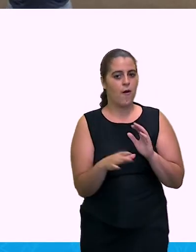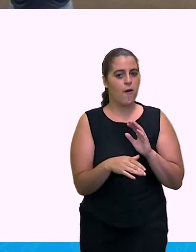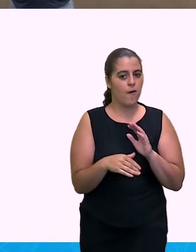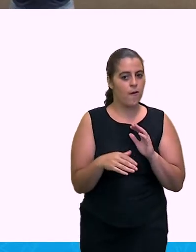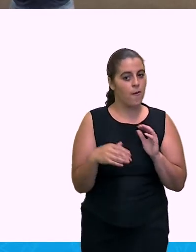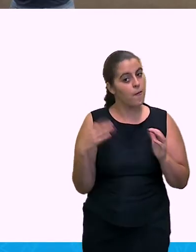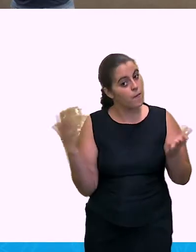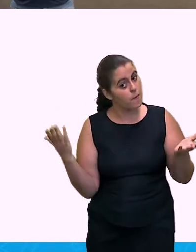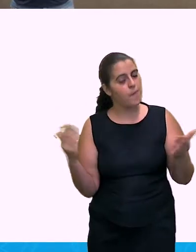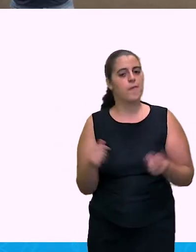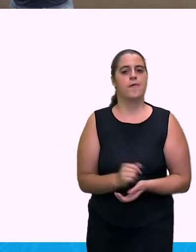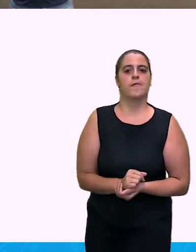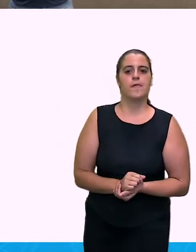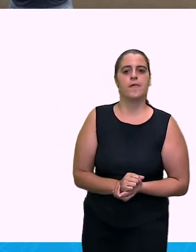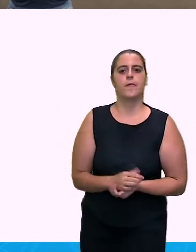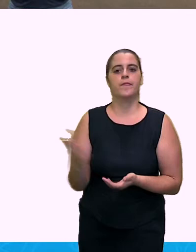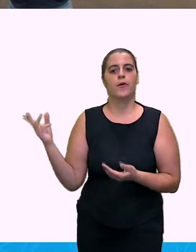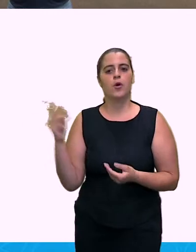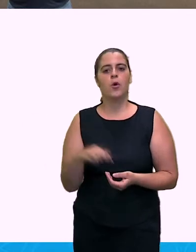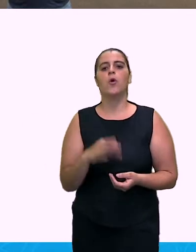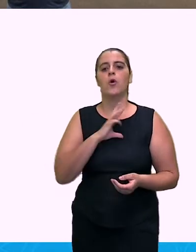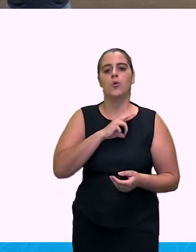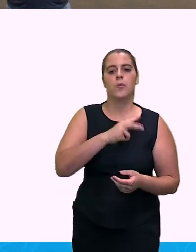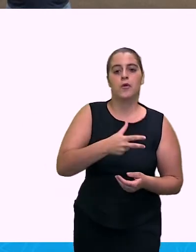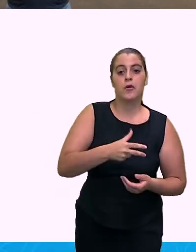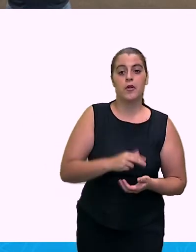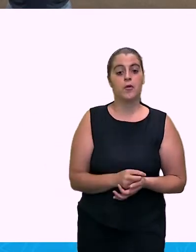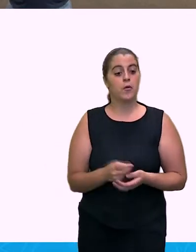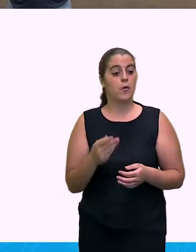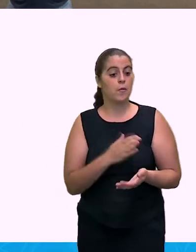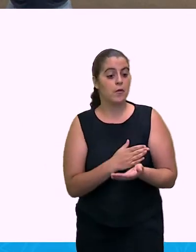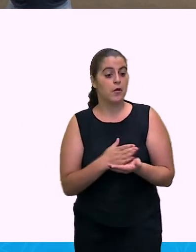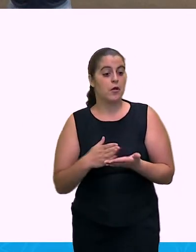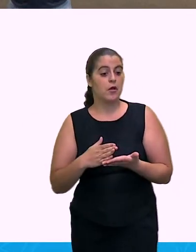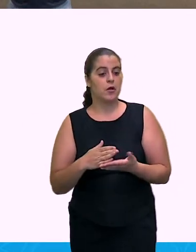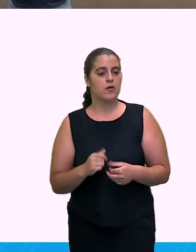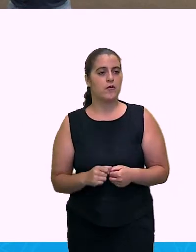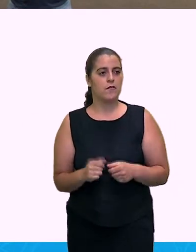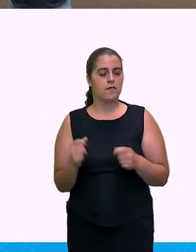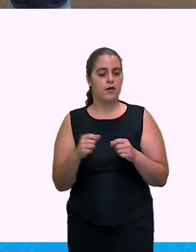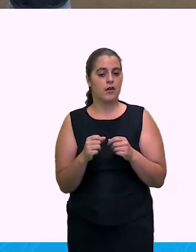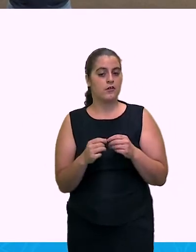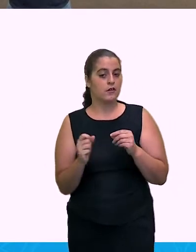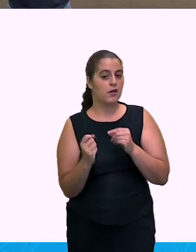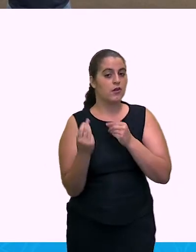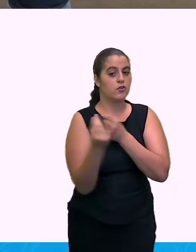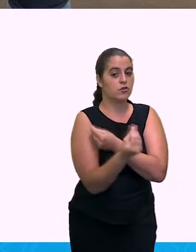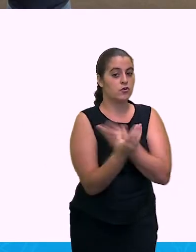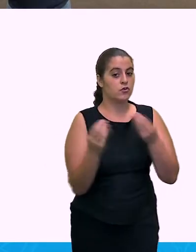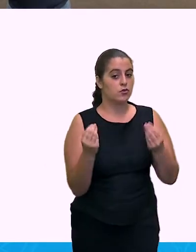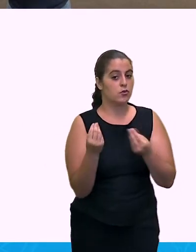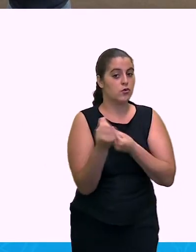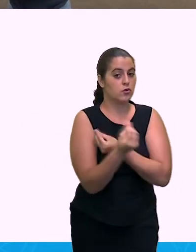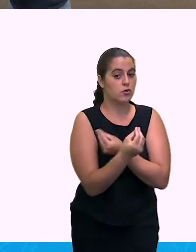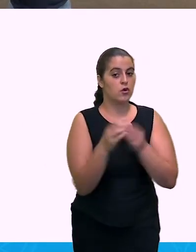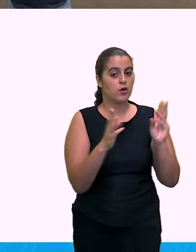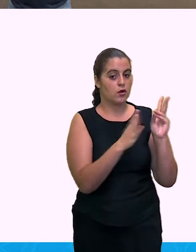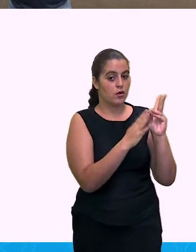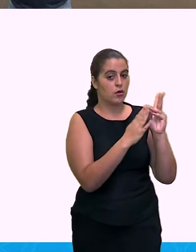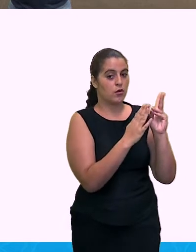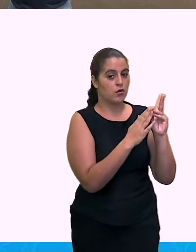que aconteceu? Os portugueses começaram a fazer as trocas ali com os índios.